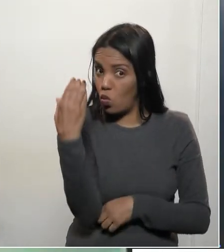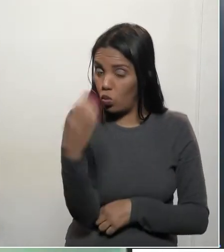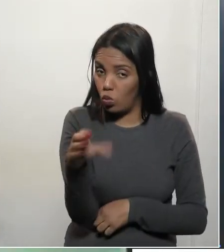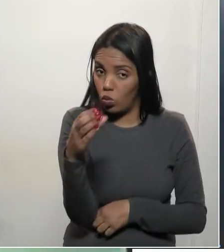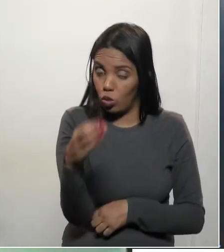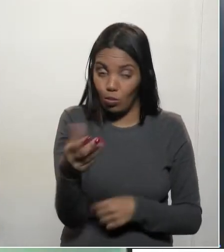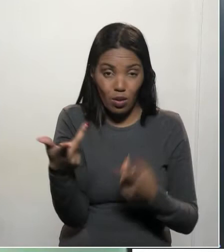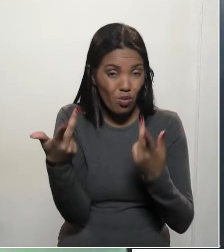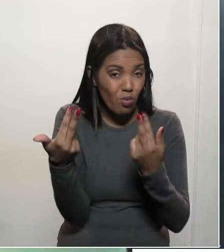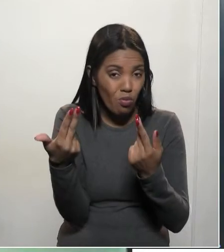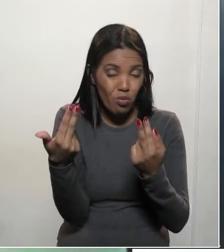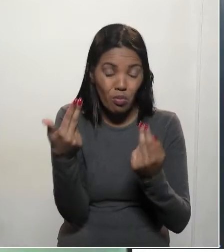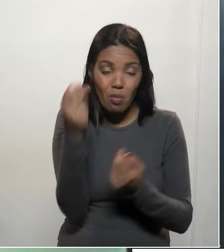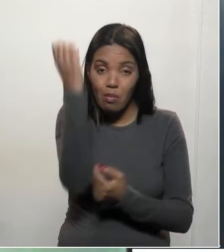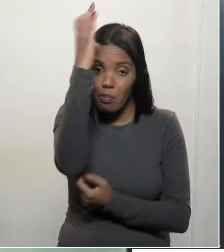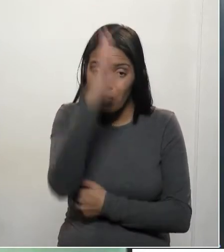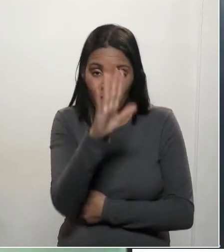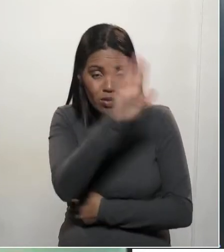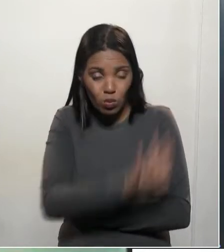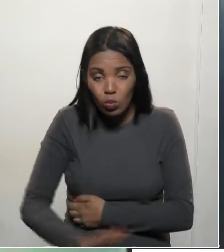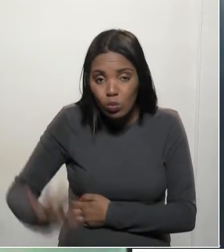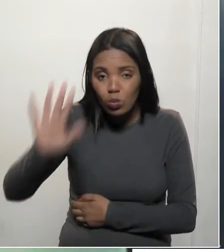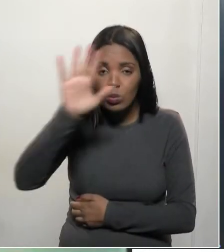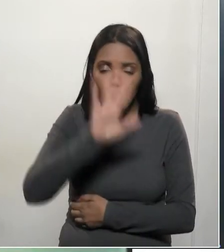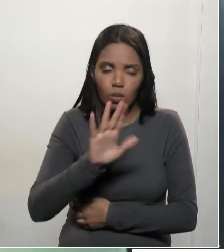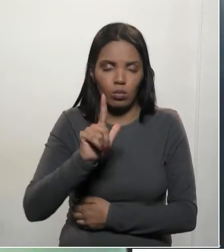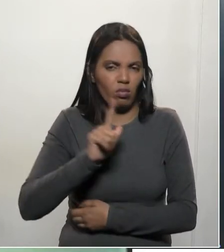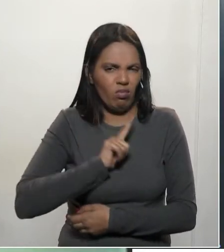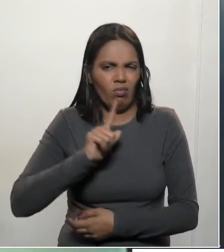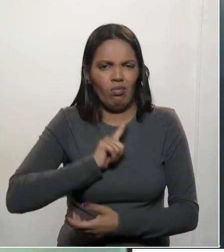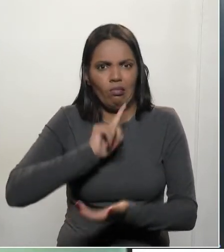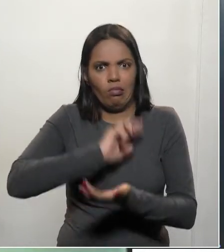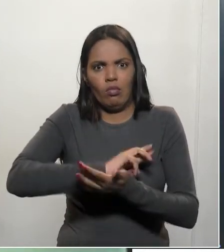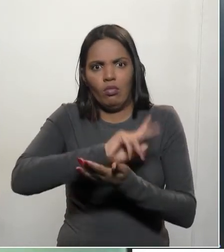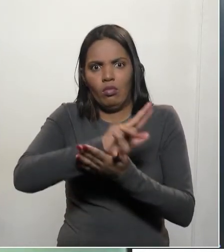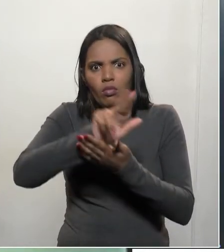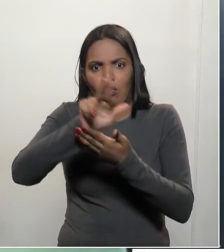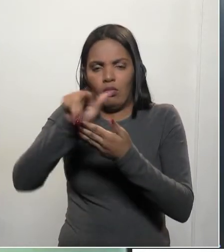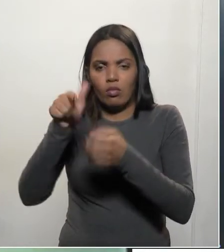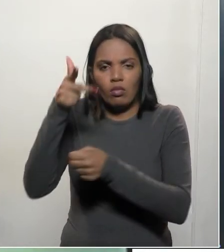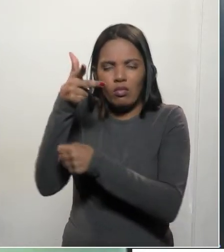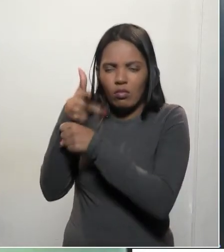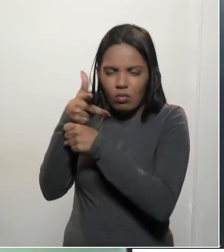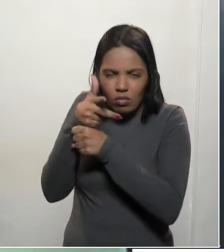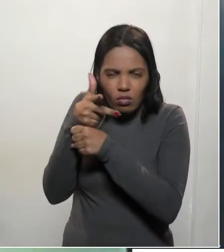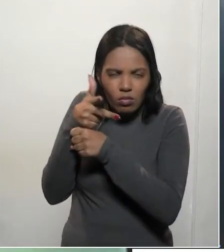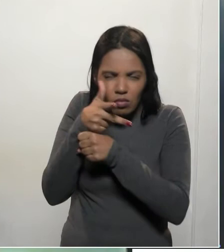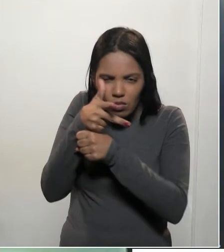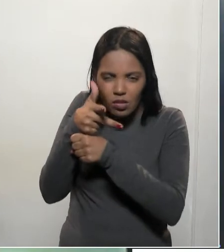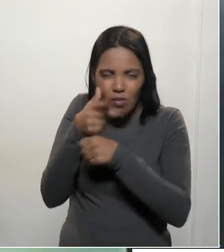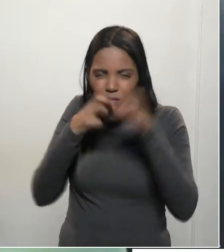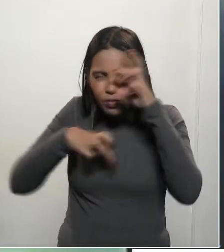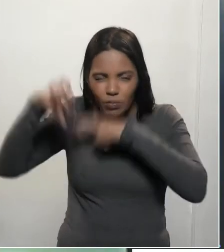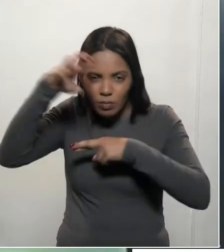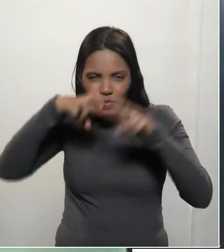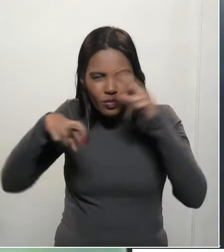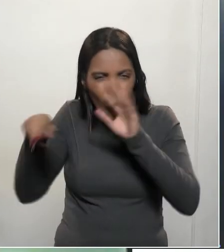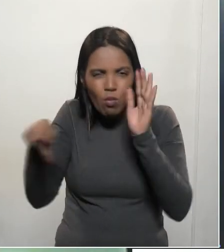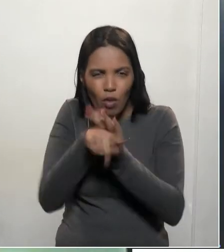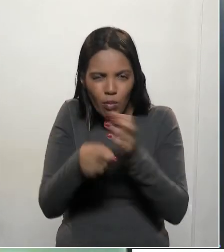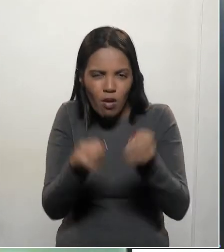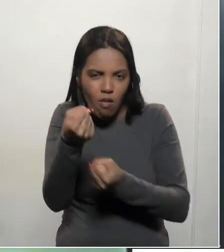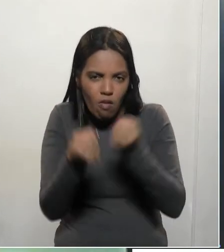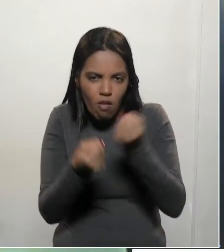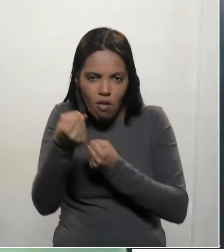no Brasil todo, nós temos aí centenas de radares espalhados, alguns ratoeiras, que pegam